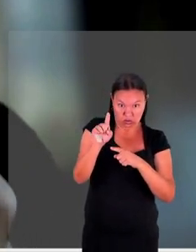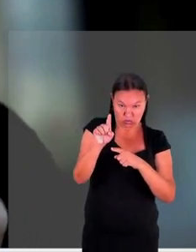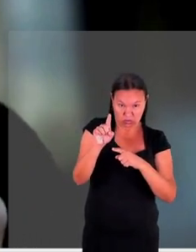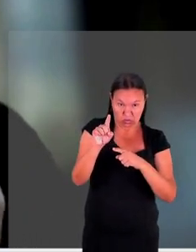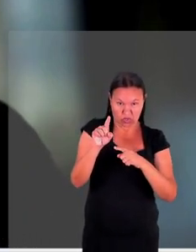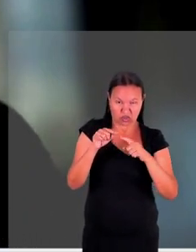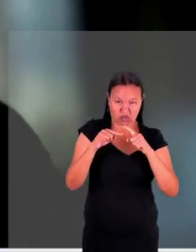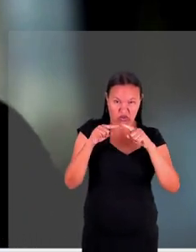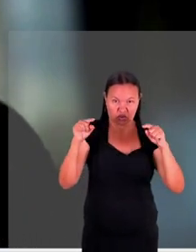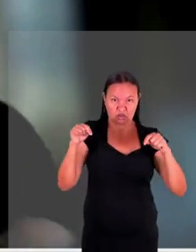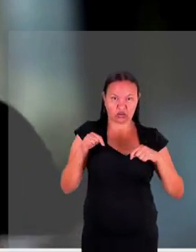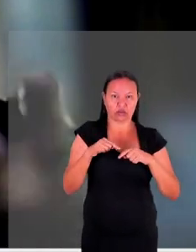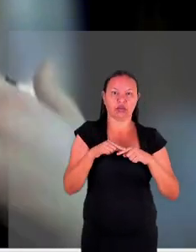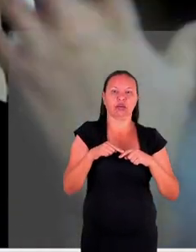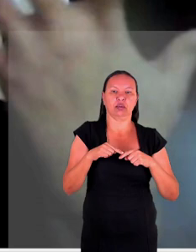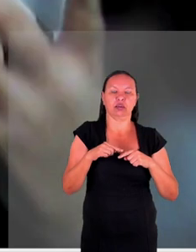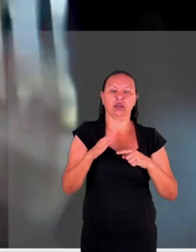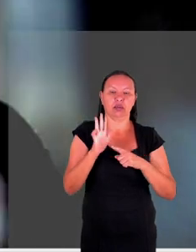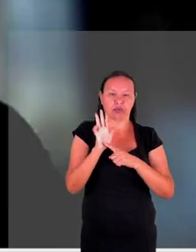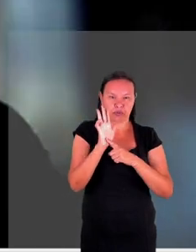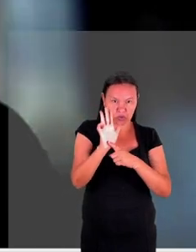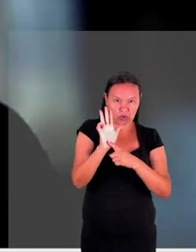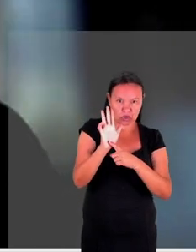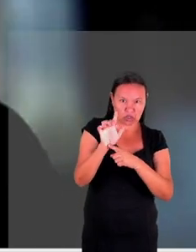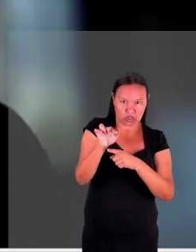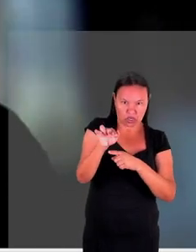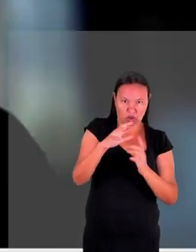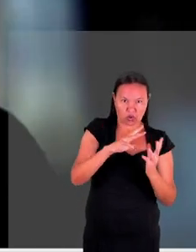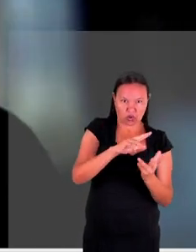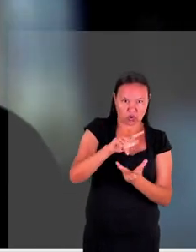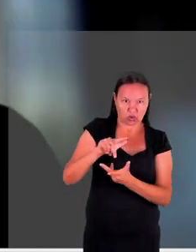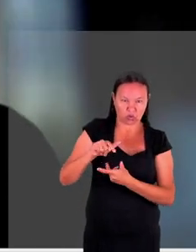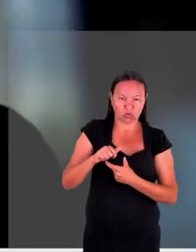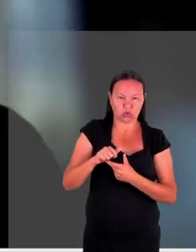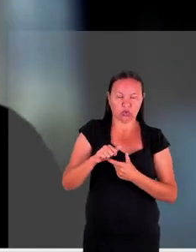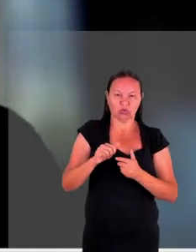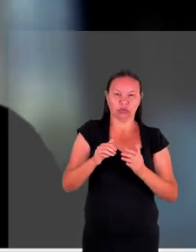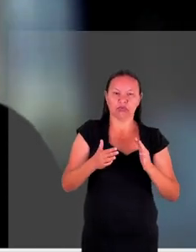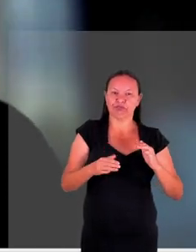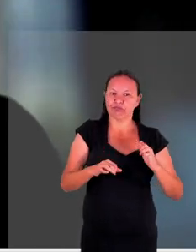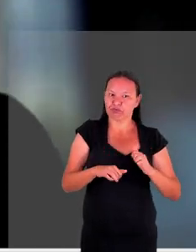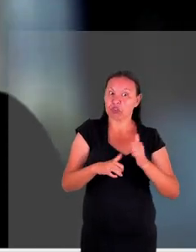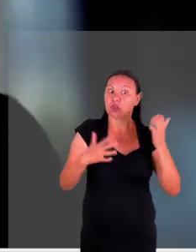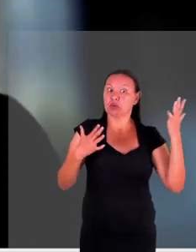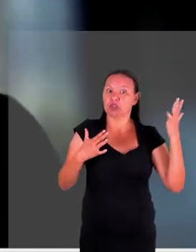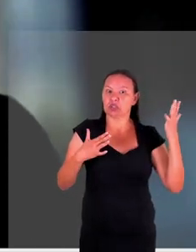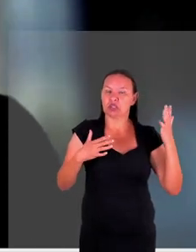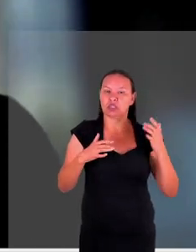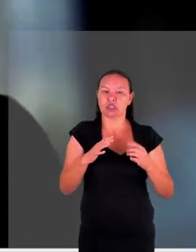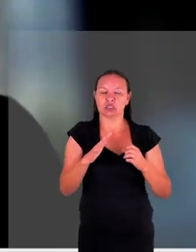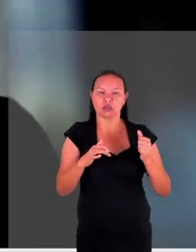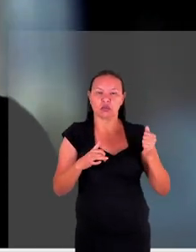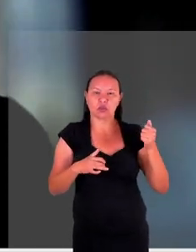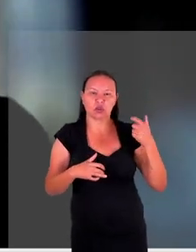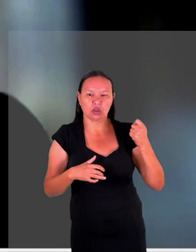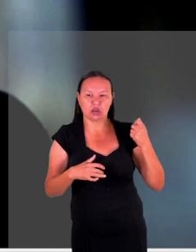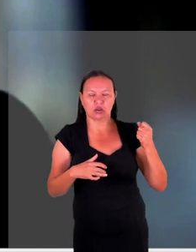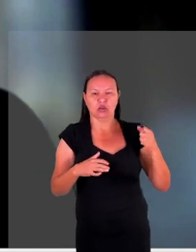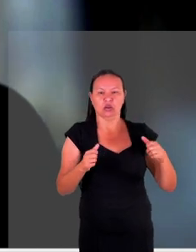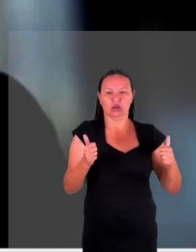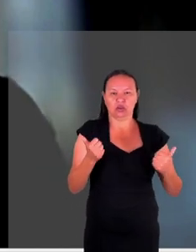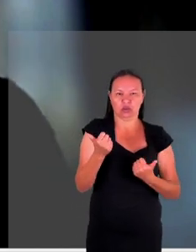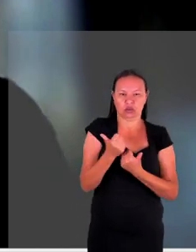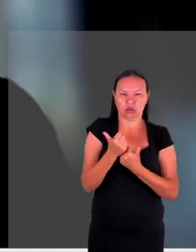um presente a gente diz que é para mostrar para o mundo o que acontece uma bala russa isso daqui foi encontrado